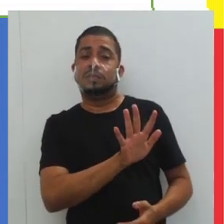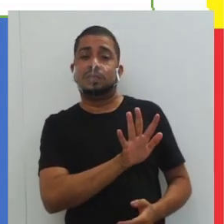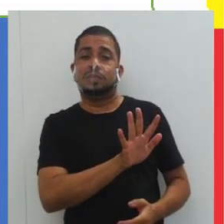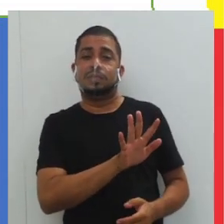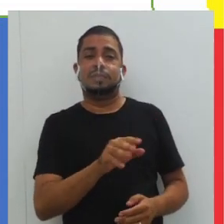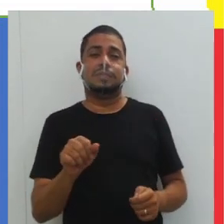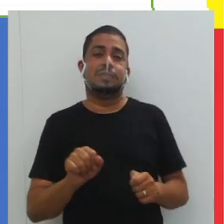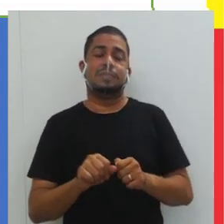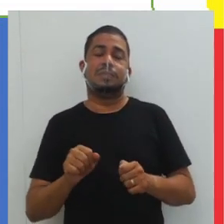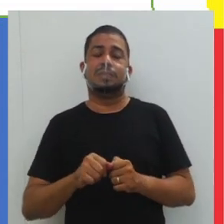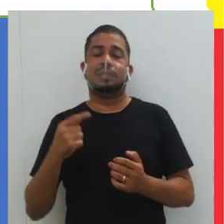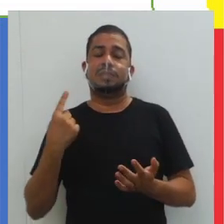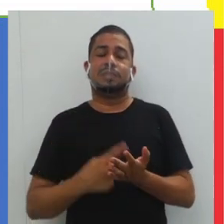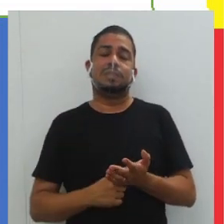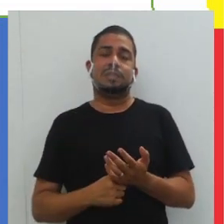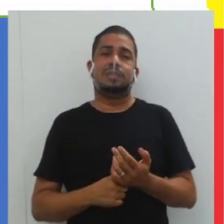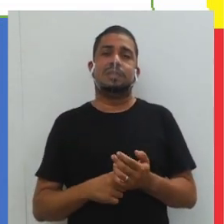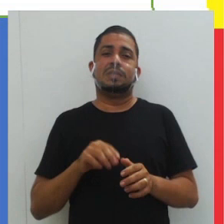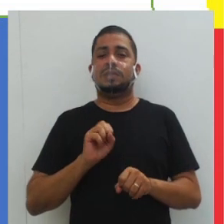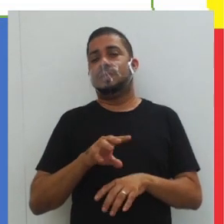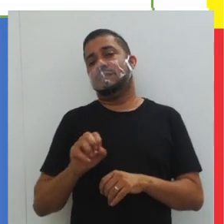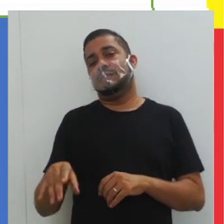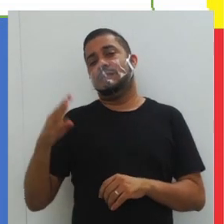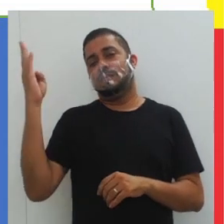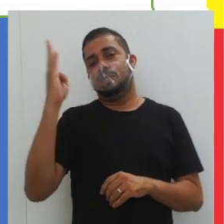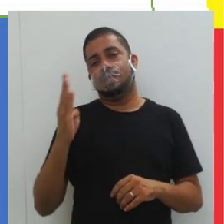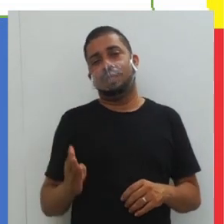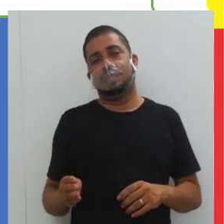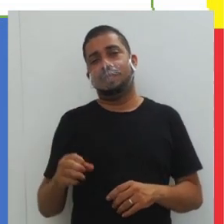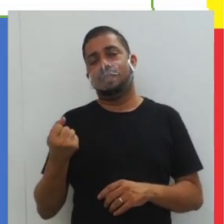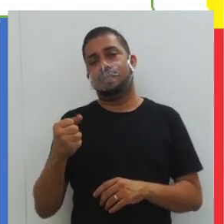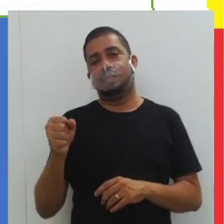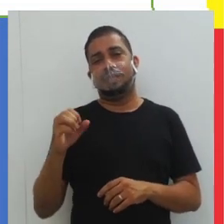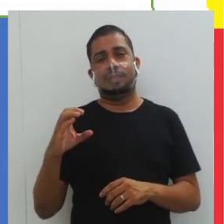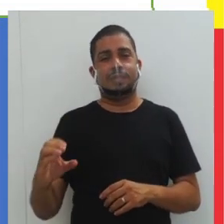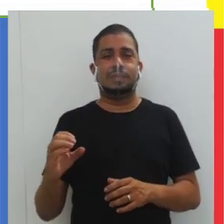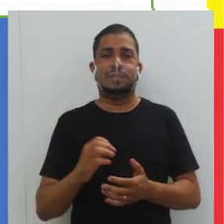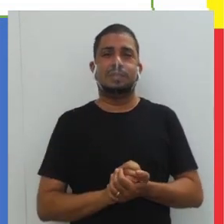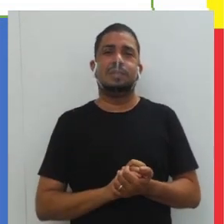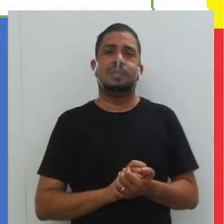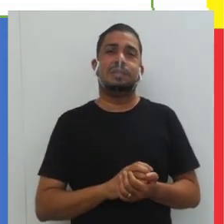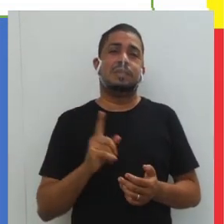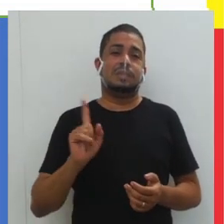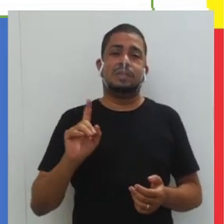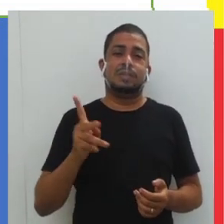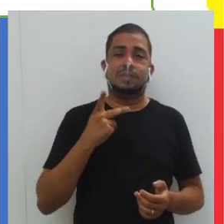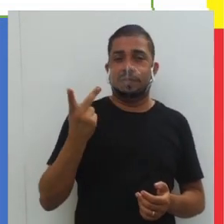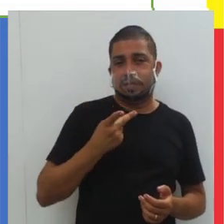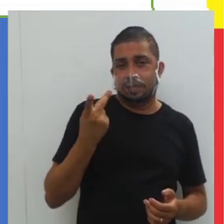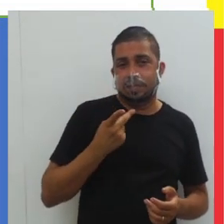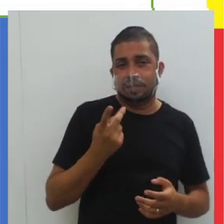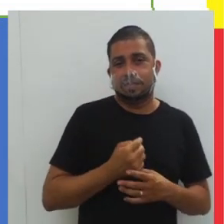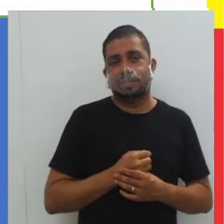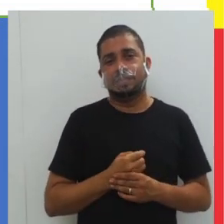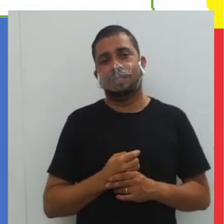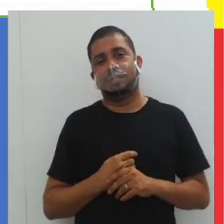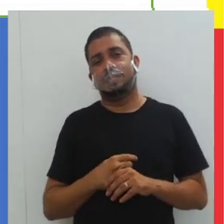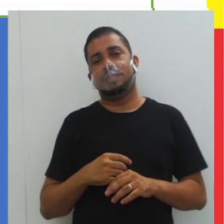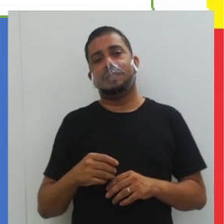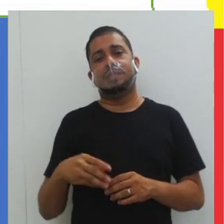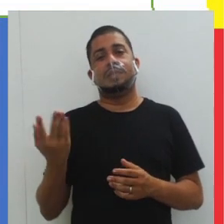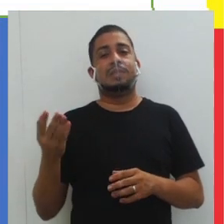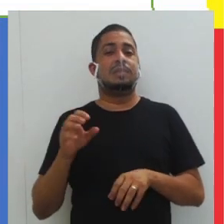que foi o regente da educação brasileira durante séculos. Nem só, eu nem só diria, da questão da